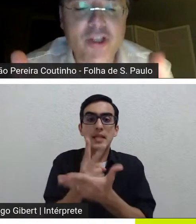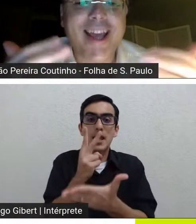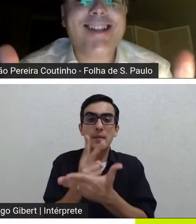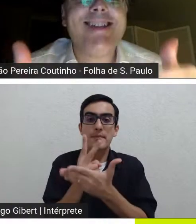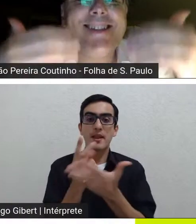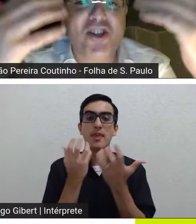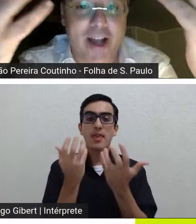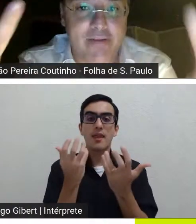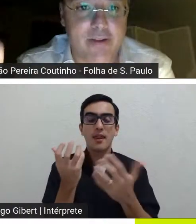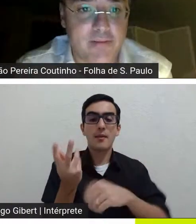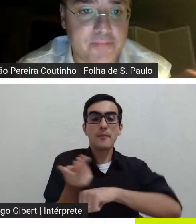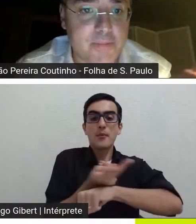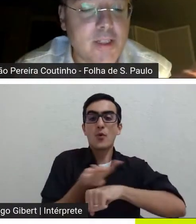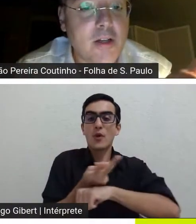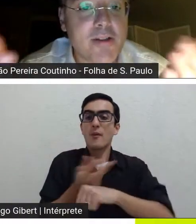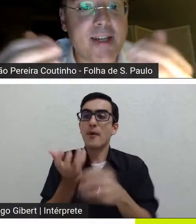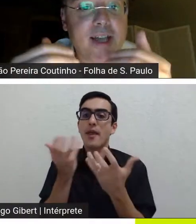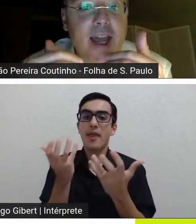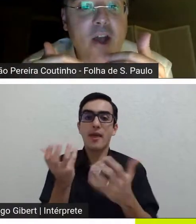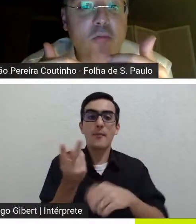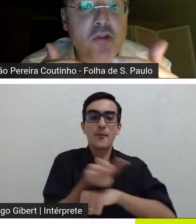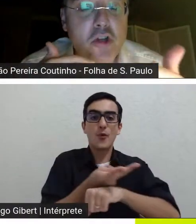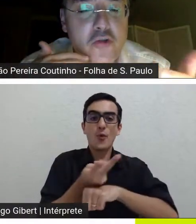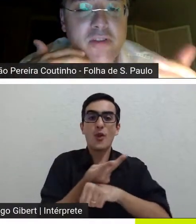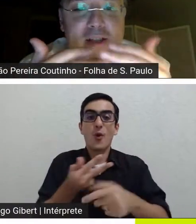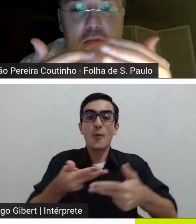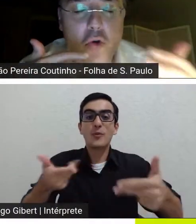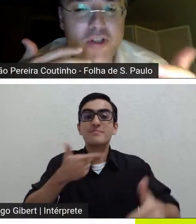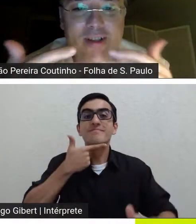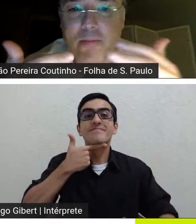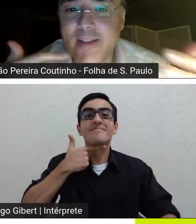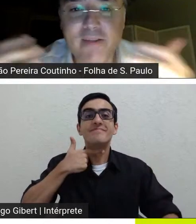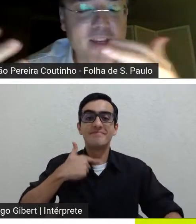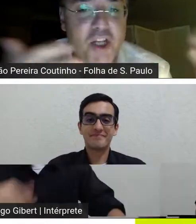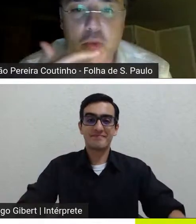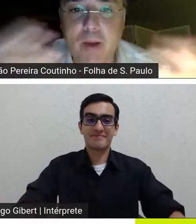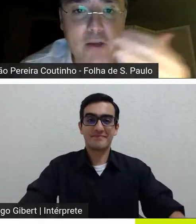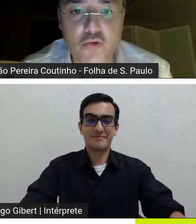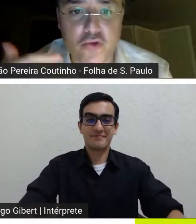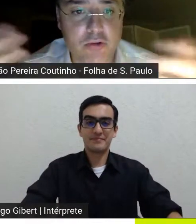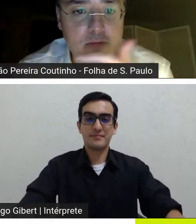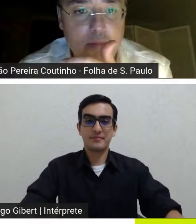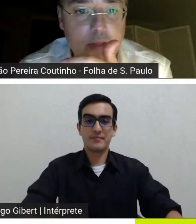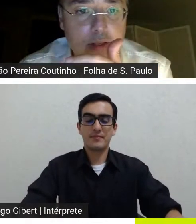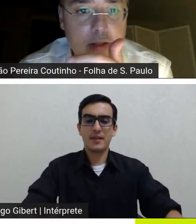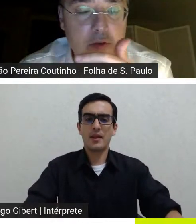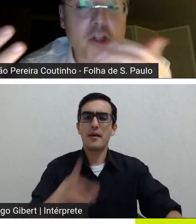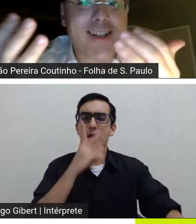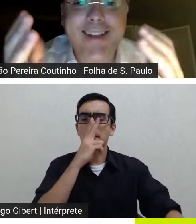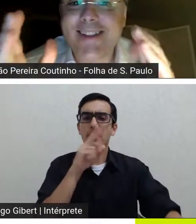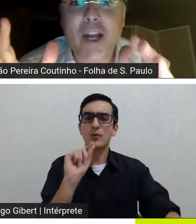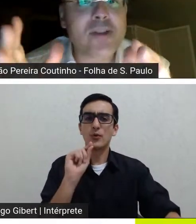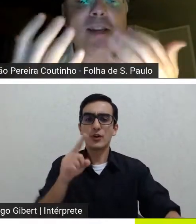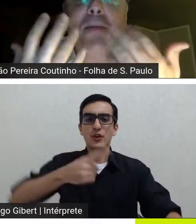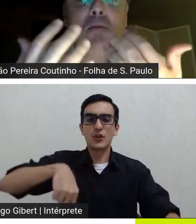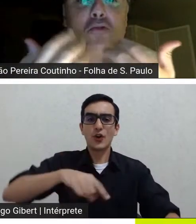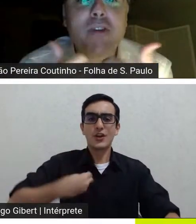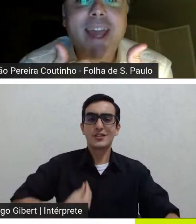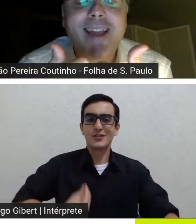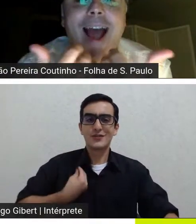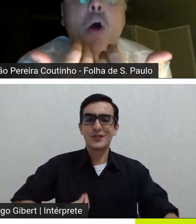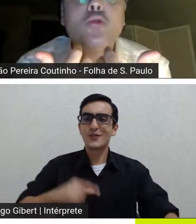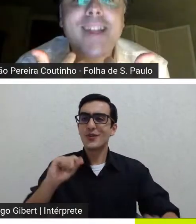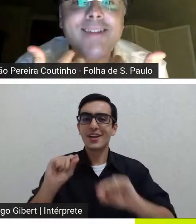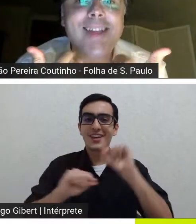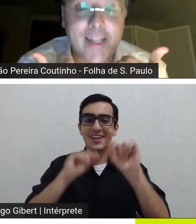achamos que é desejável ou seja é como se nós nos estivéssemos constantemente a ver em espelhos nós já não sabemos